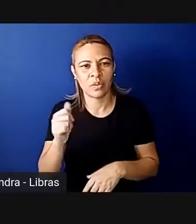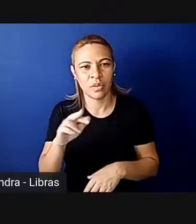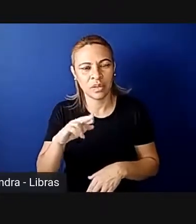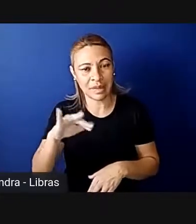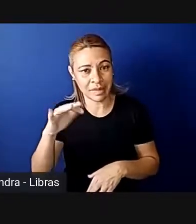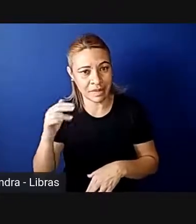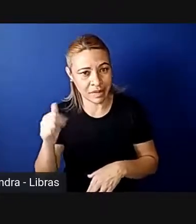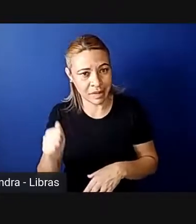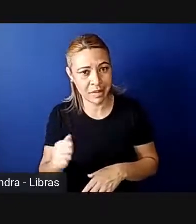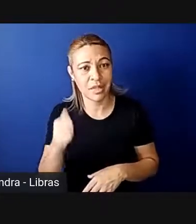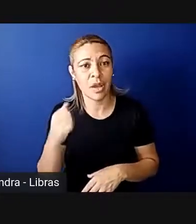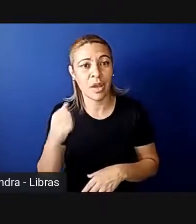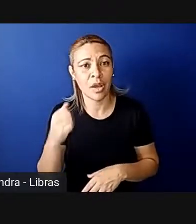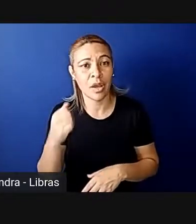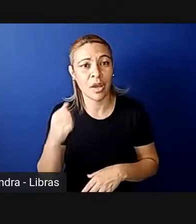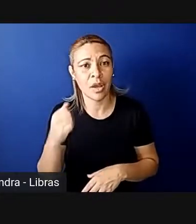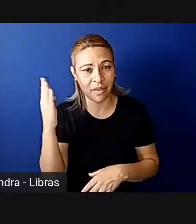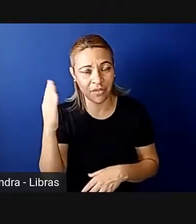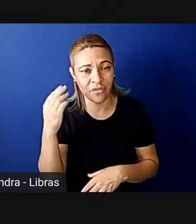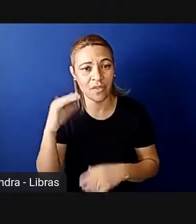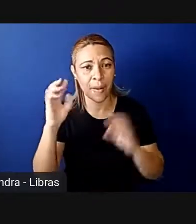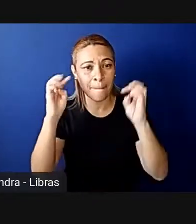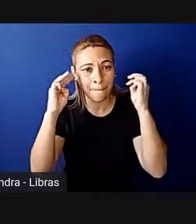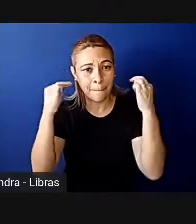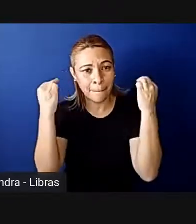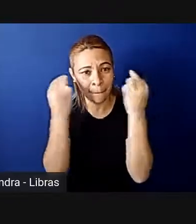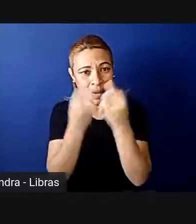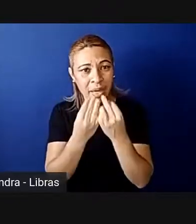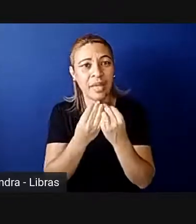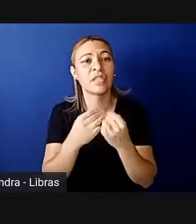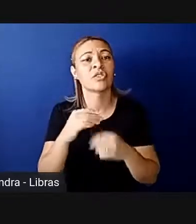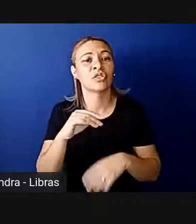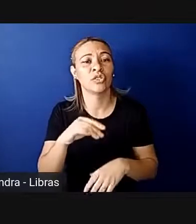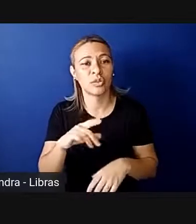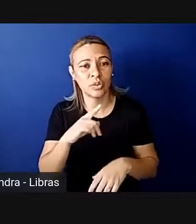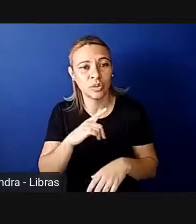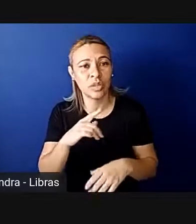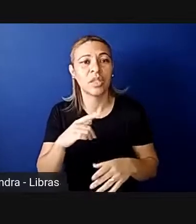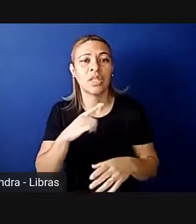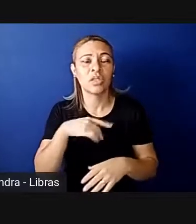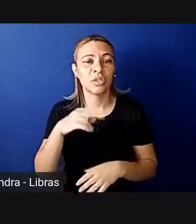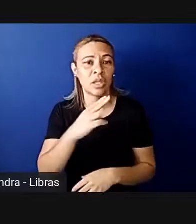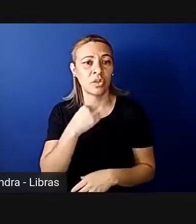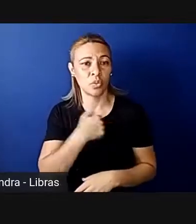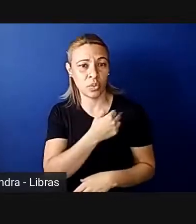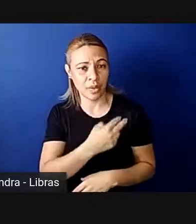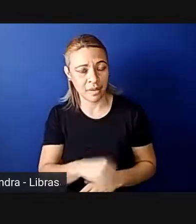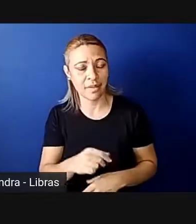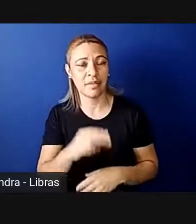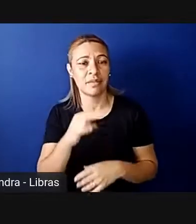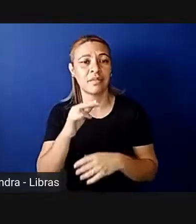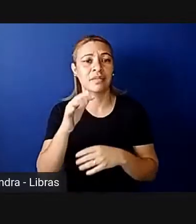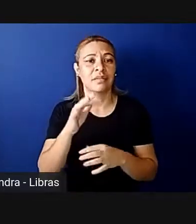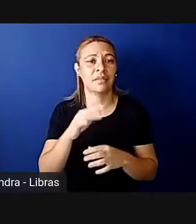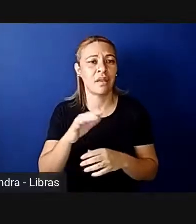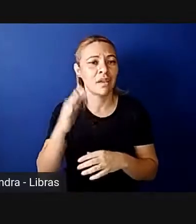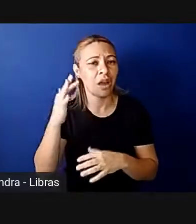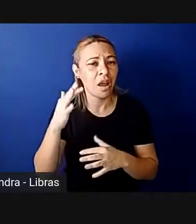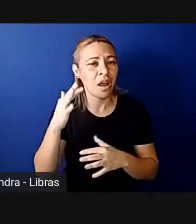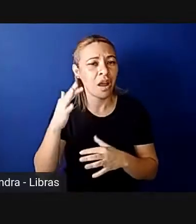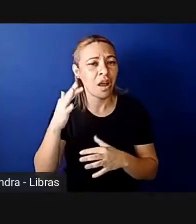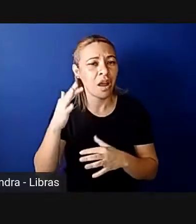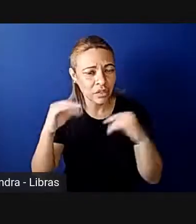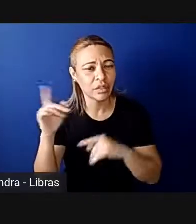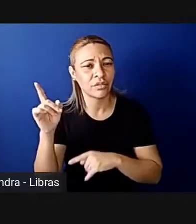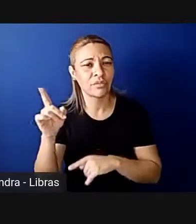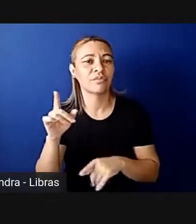Bolívia, México, estão praticamente em pé de igualdade com Suécia e Finlândia. Então em que outro índice de desenvolvimento,